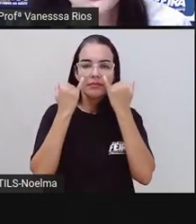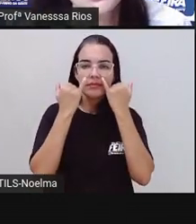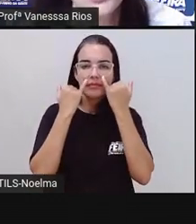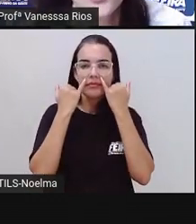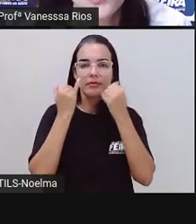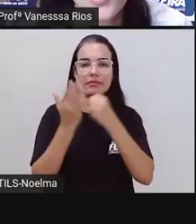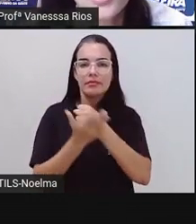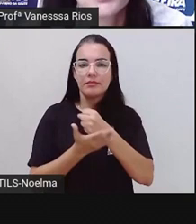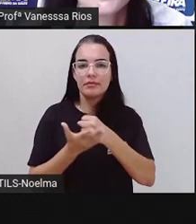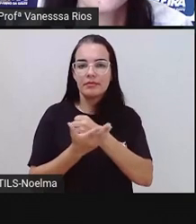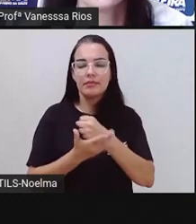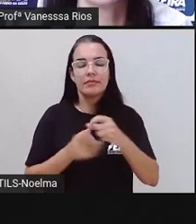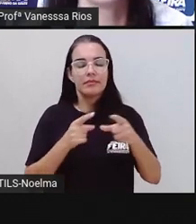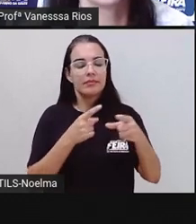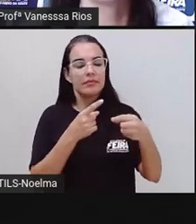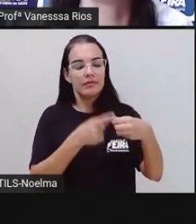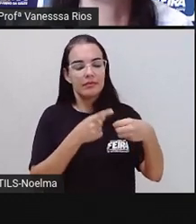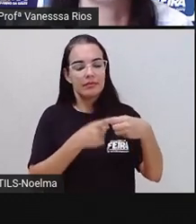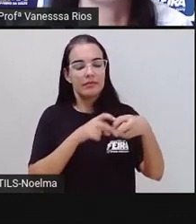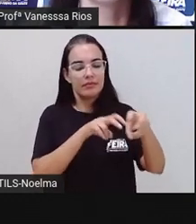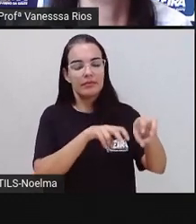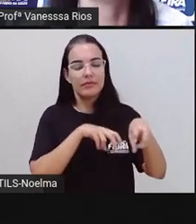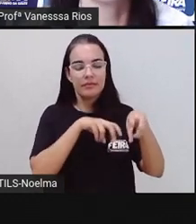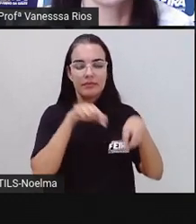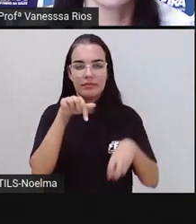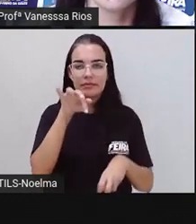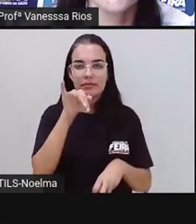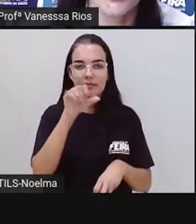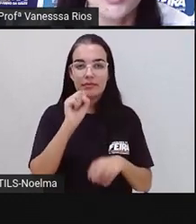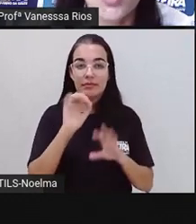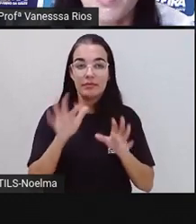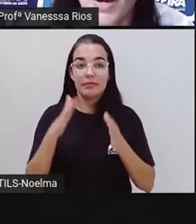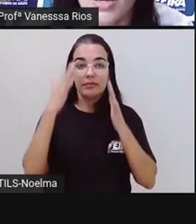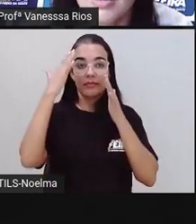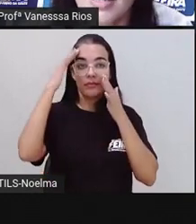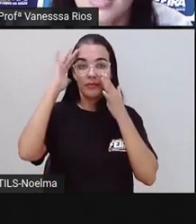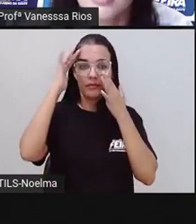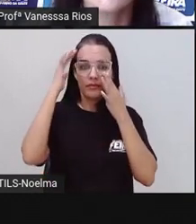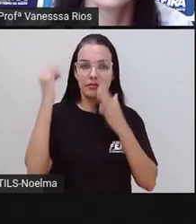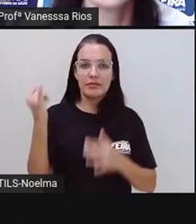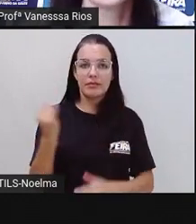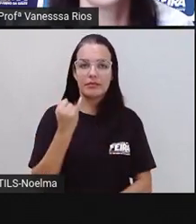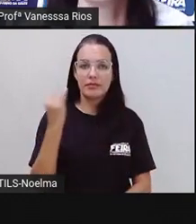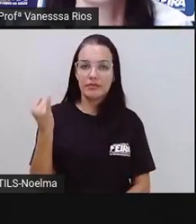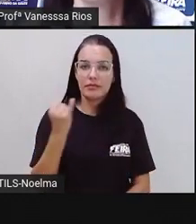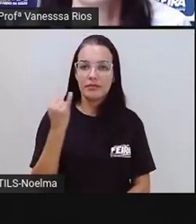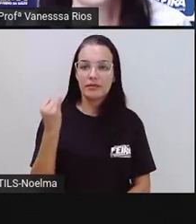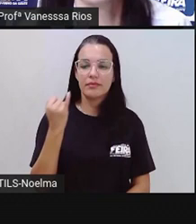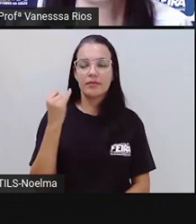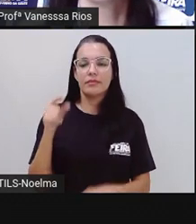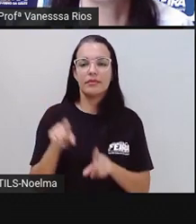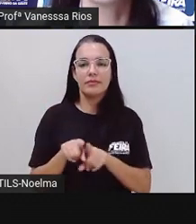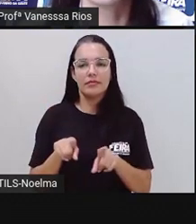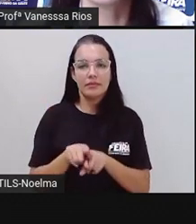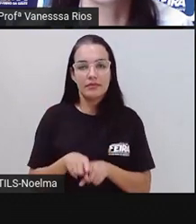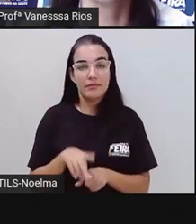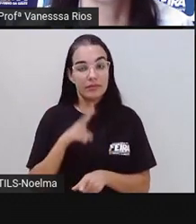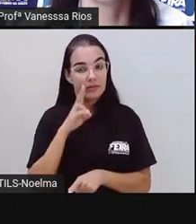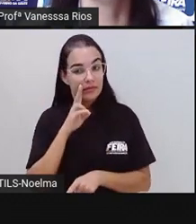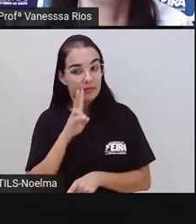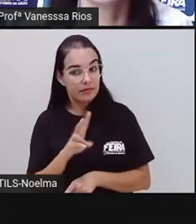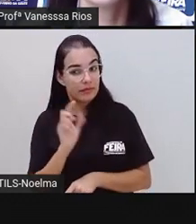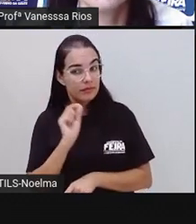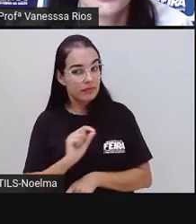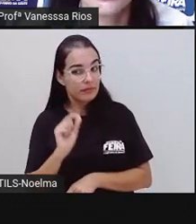os distritos que compõem o município de Feira de Santana, já entendeu sobre sua importância e já observou que esses distritos